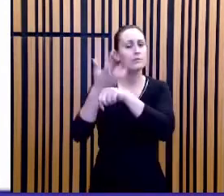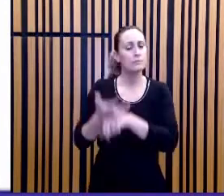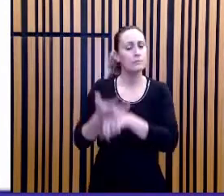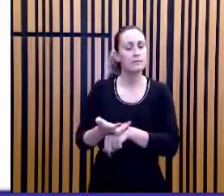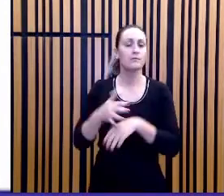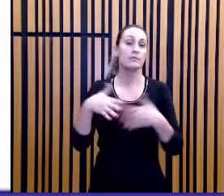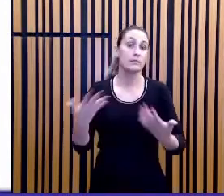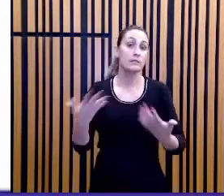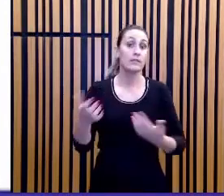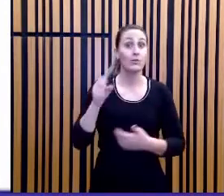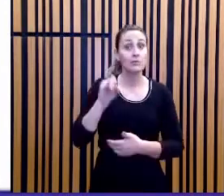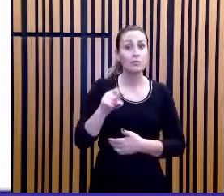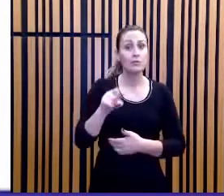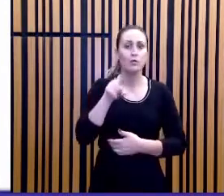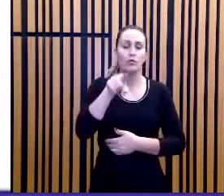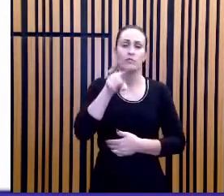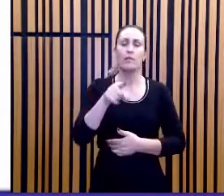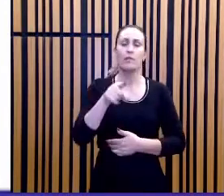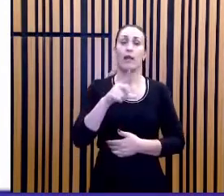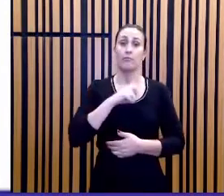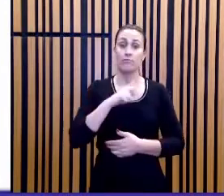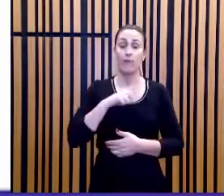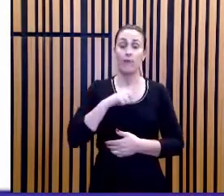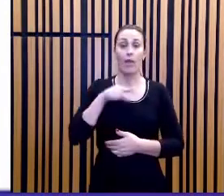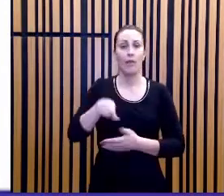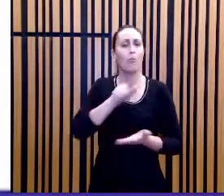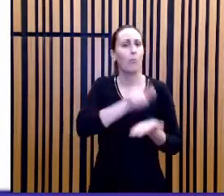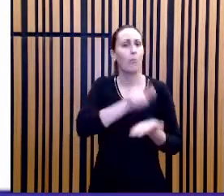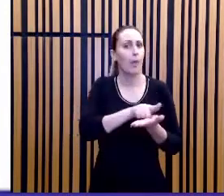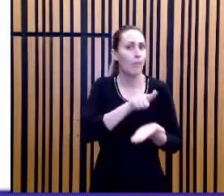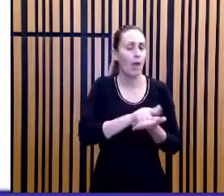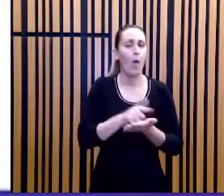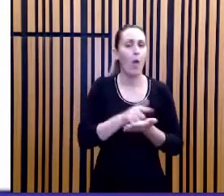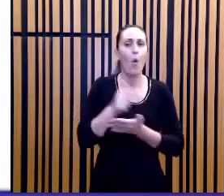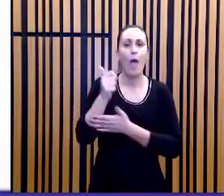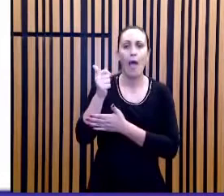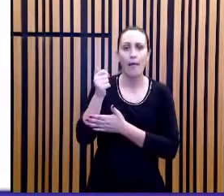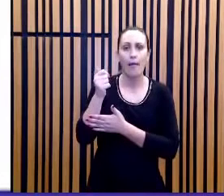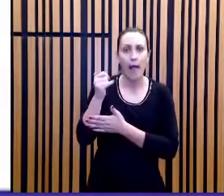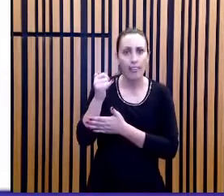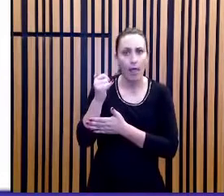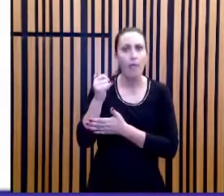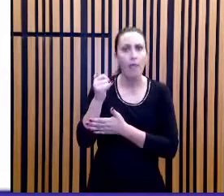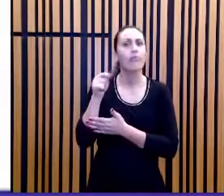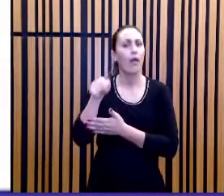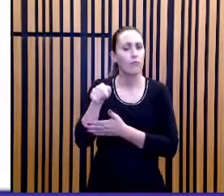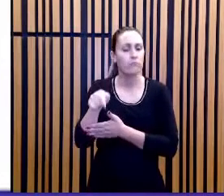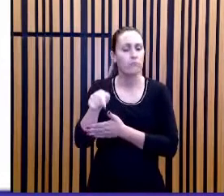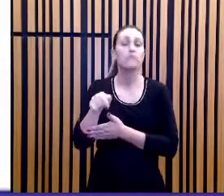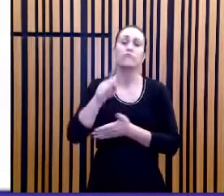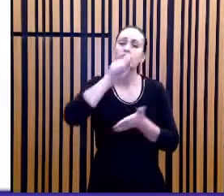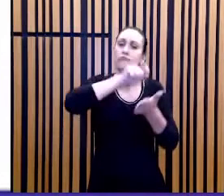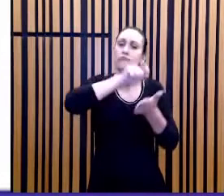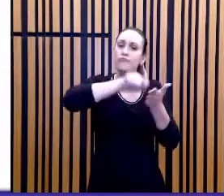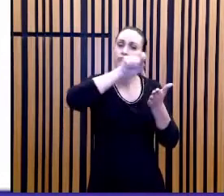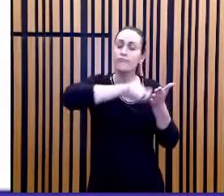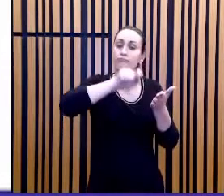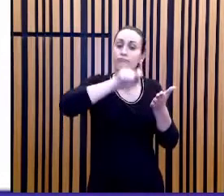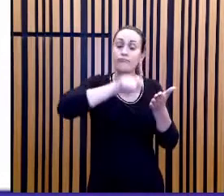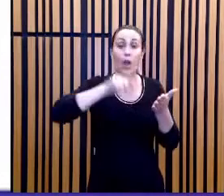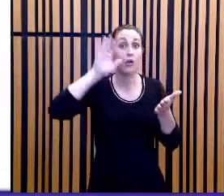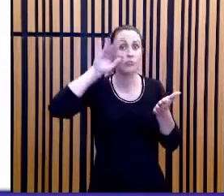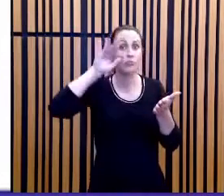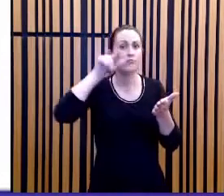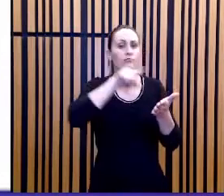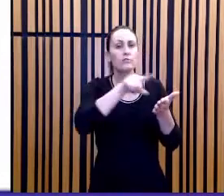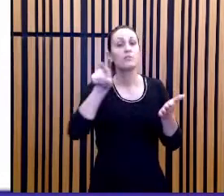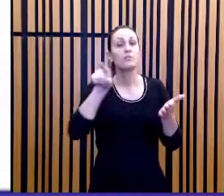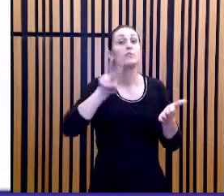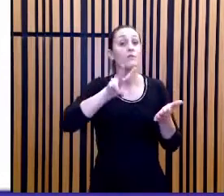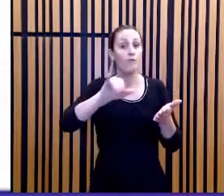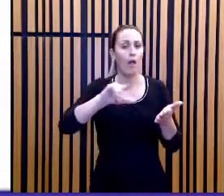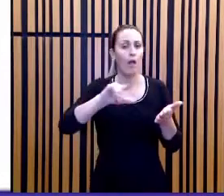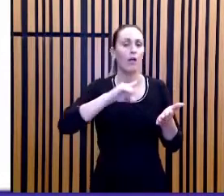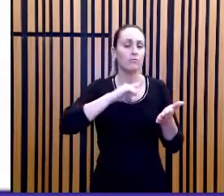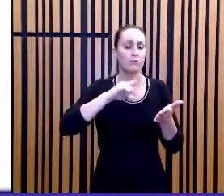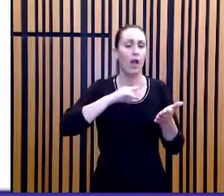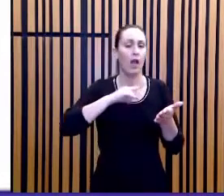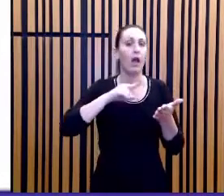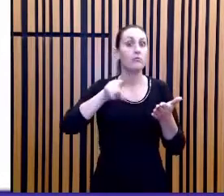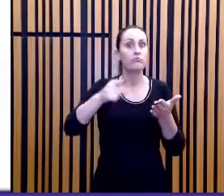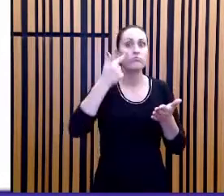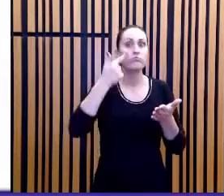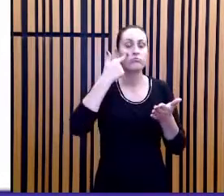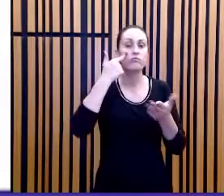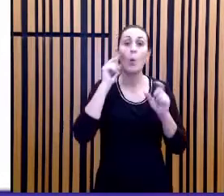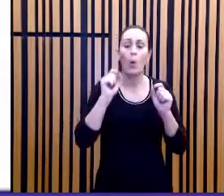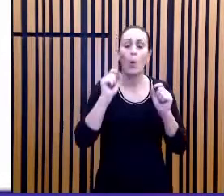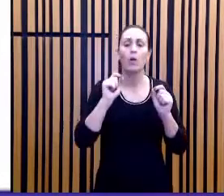e caneta disponíveis, papel e caneta à mão, tome nota, porque algumas das premissas que vocês vão observar aqui talvez valham no